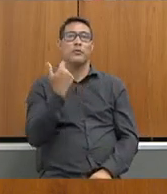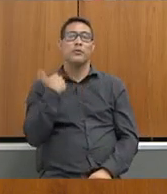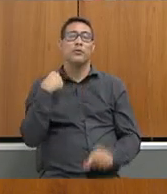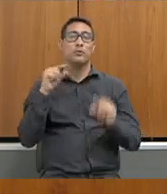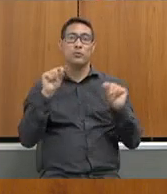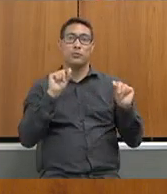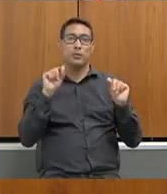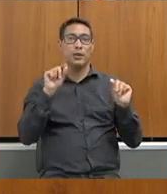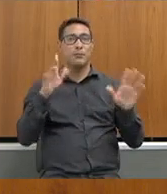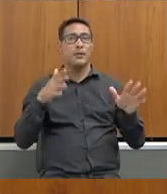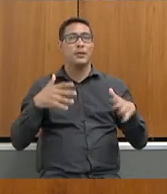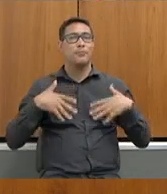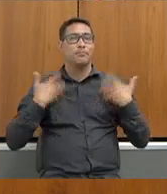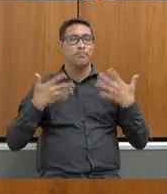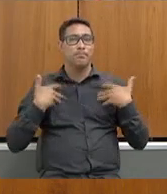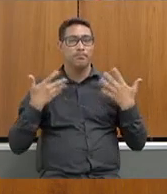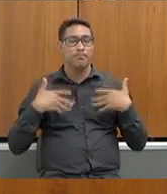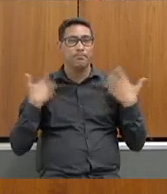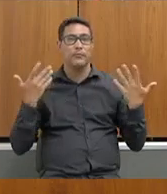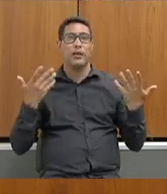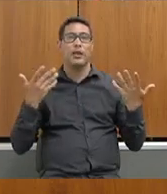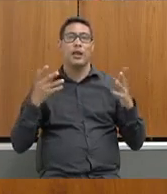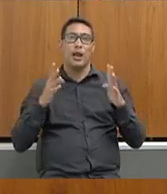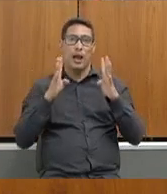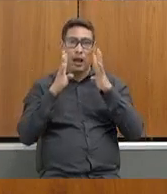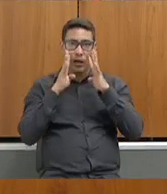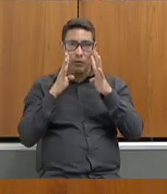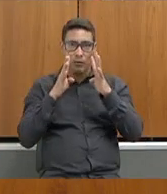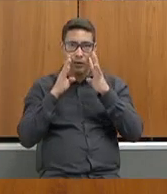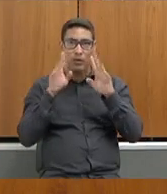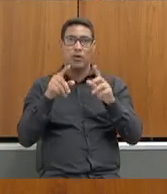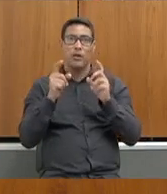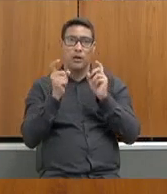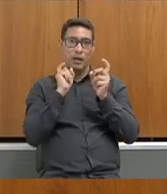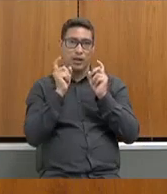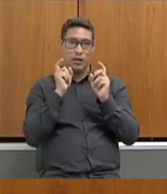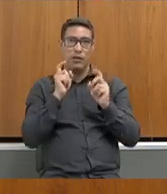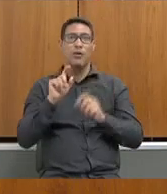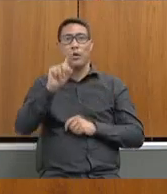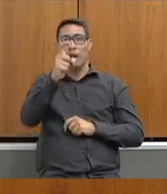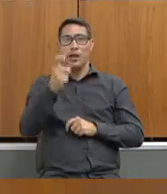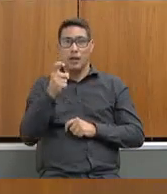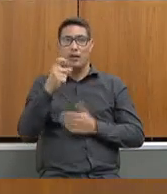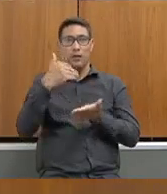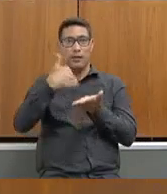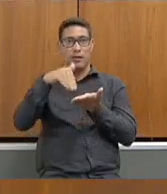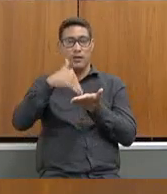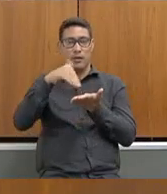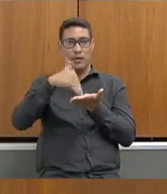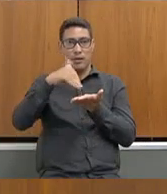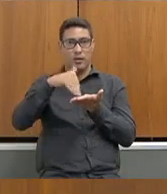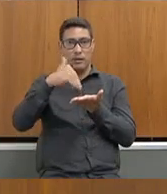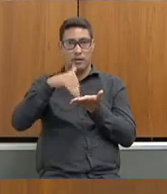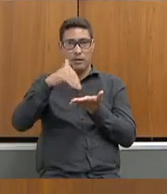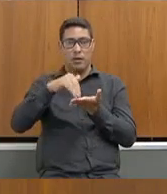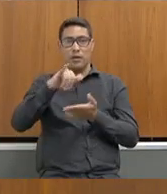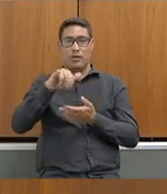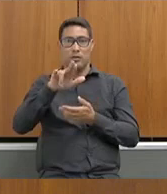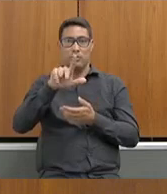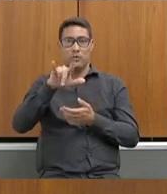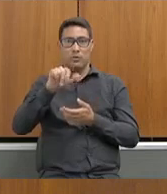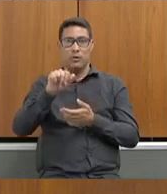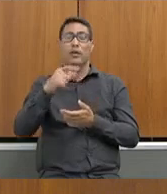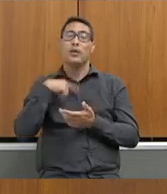alegria de ver aqui participando e acompanhando a nossa reunião a nossa ex-secretária Júlia Santana, que